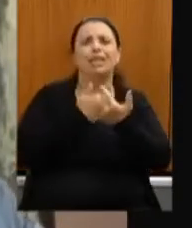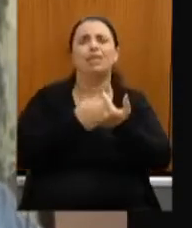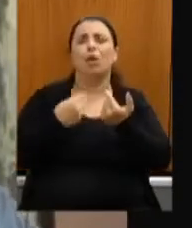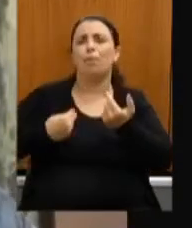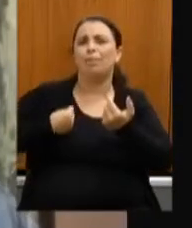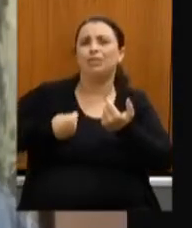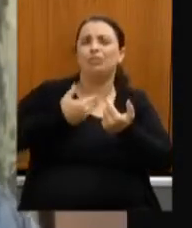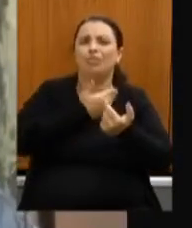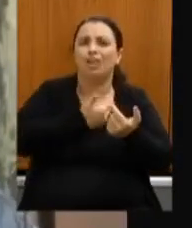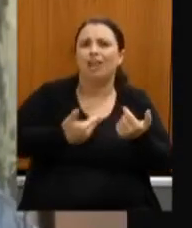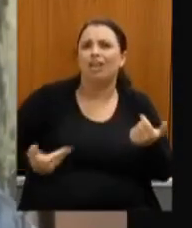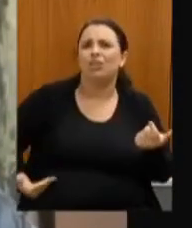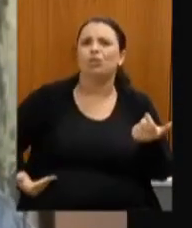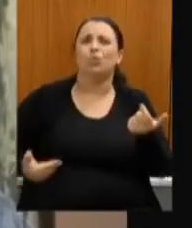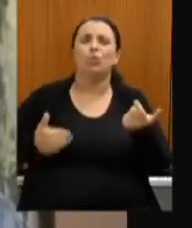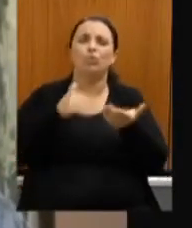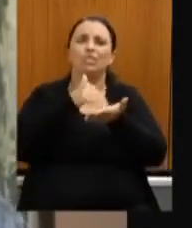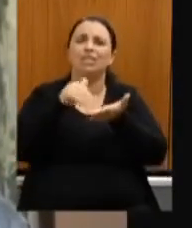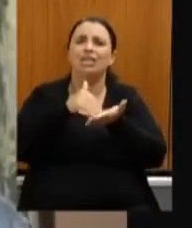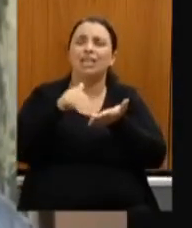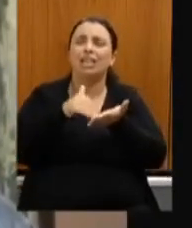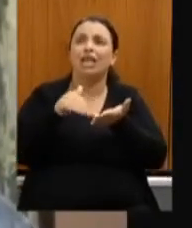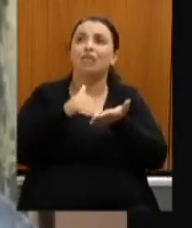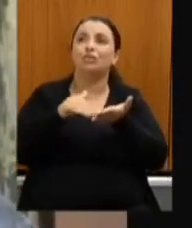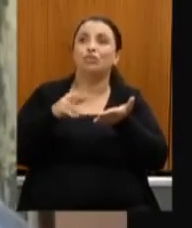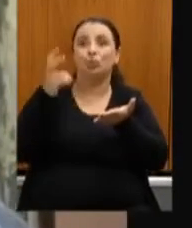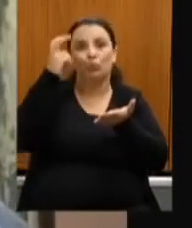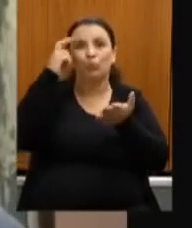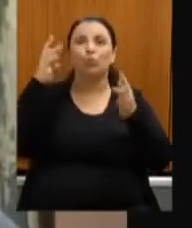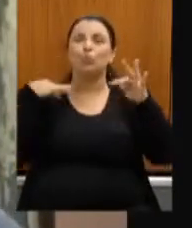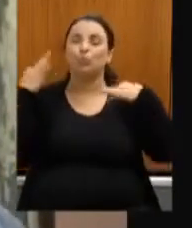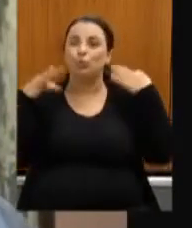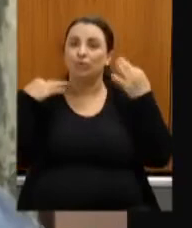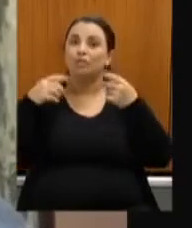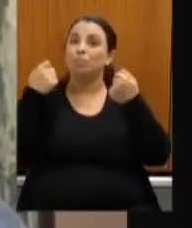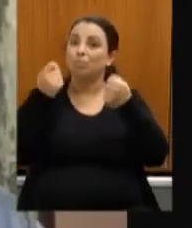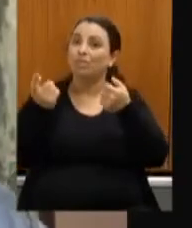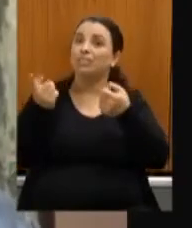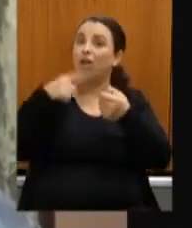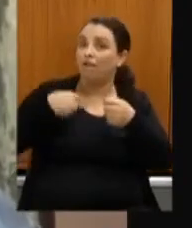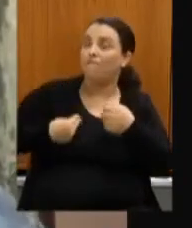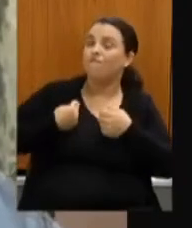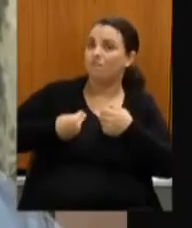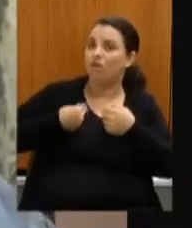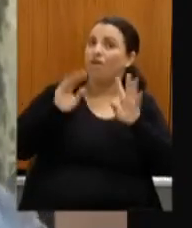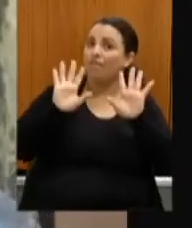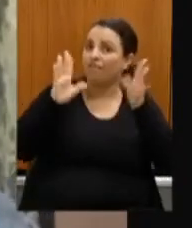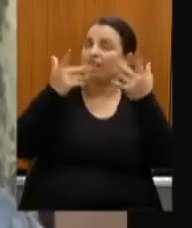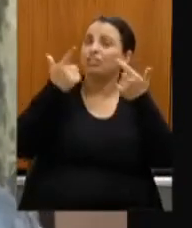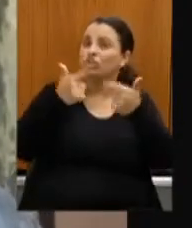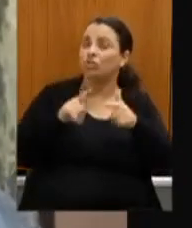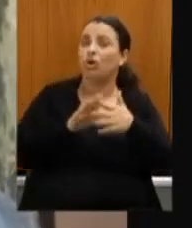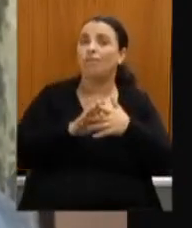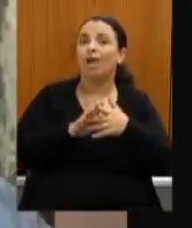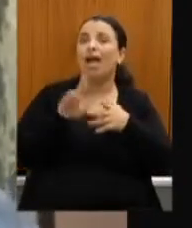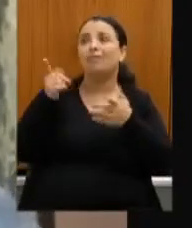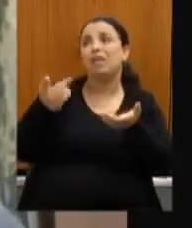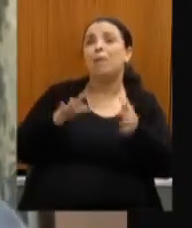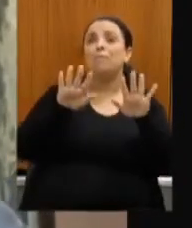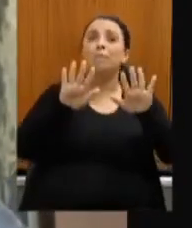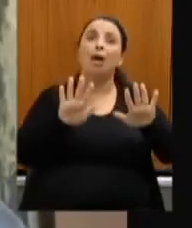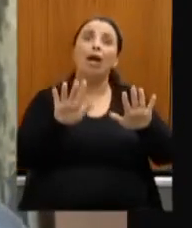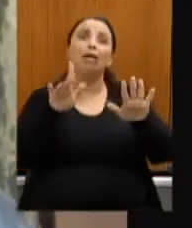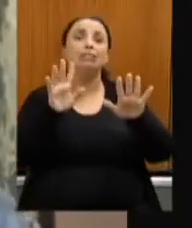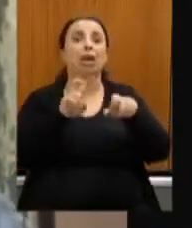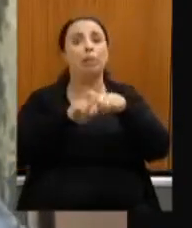de turismo de cultura então nós temos que voltar você poderá falar assim ah doutor Carlos pimenta mas e a pandemia pandemia esse ano